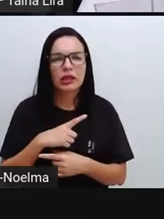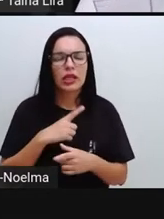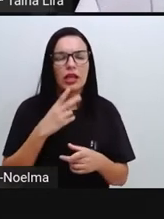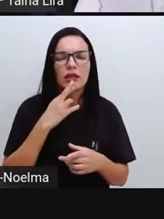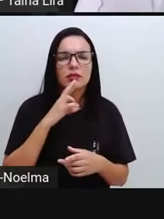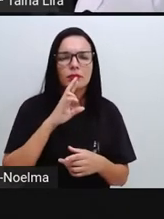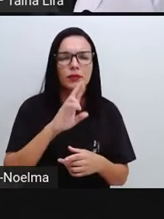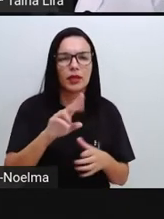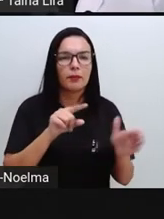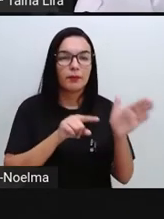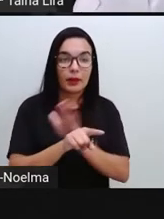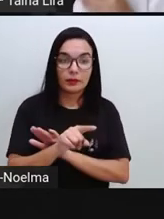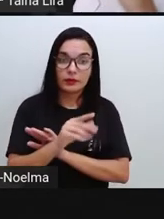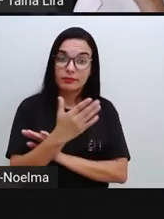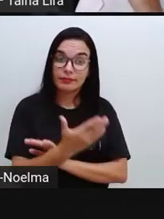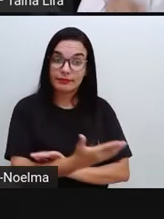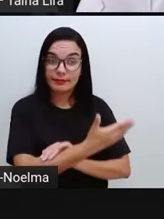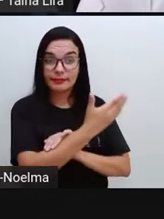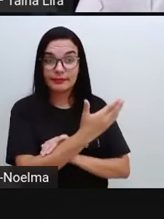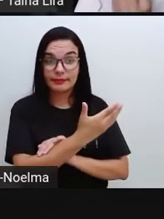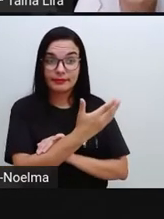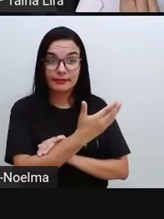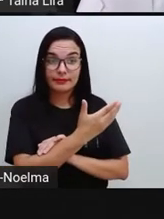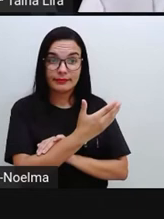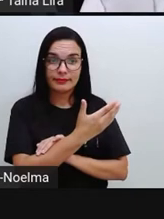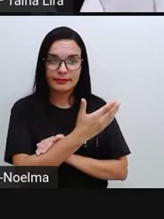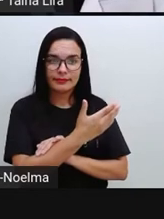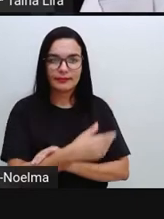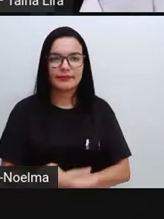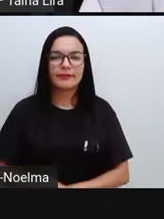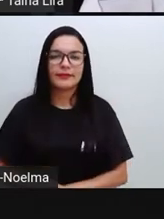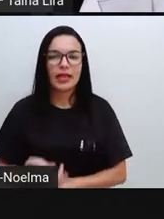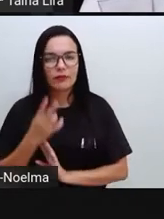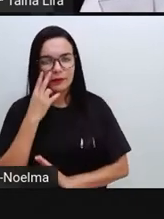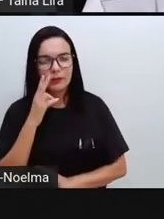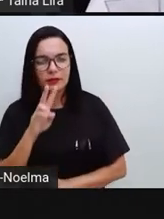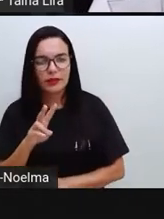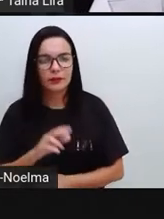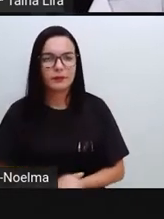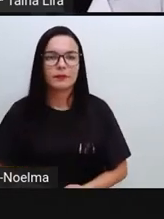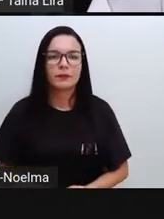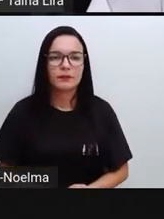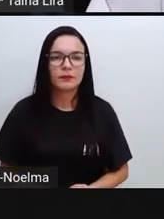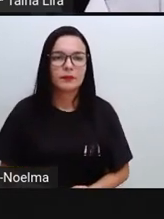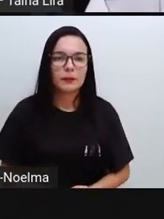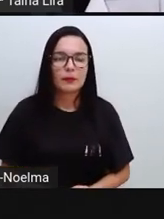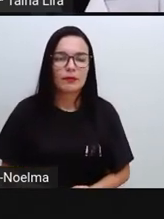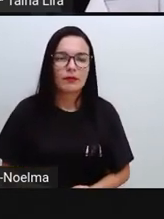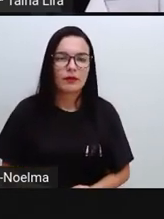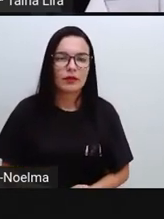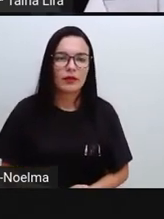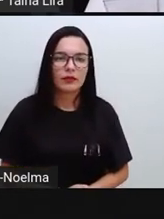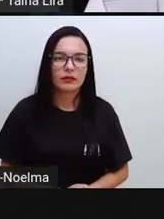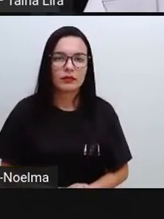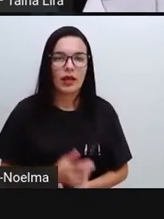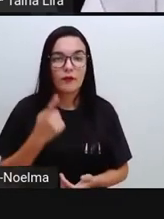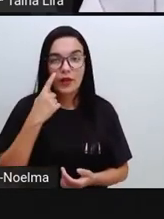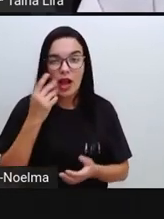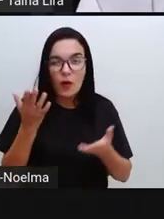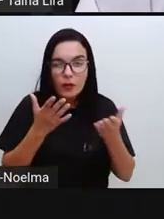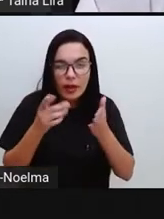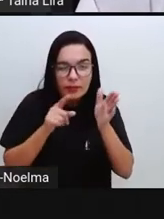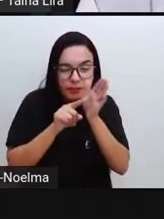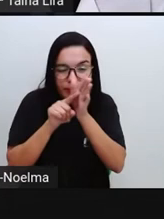pergunta, que é qual é o animal de Ana, tá bom? Então, quais são essas pistas?